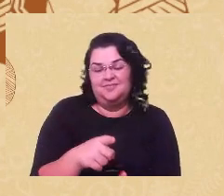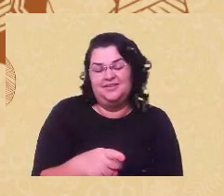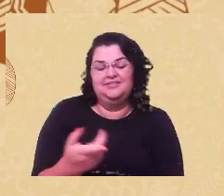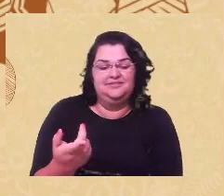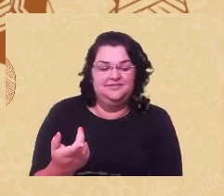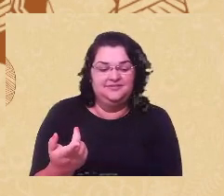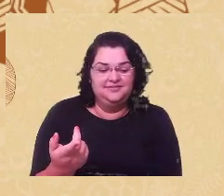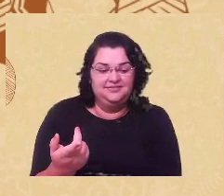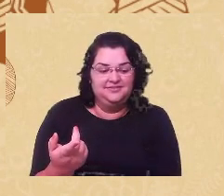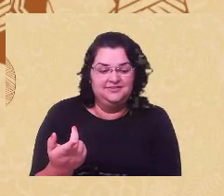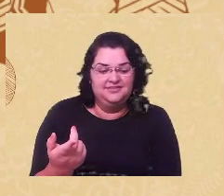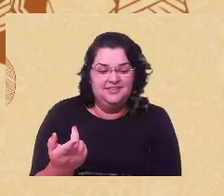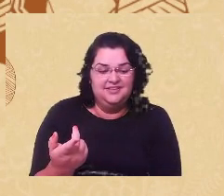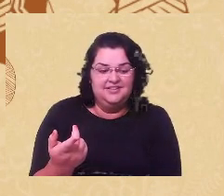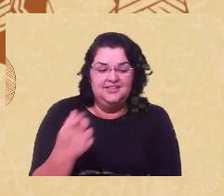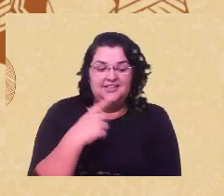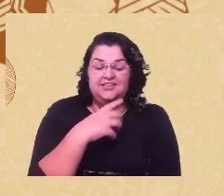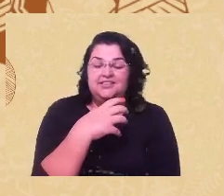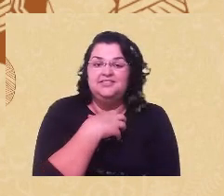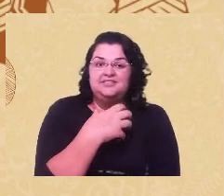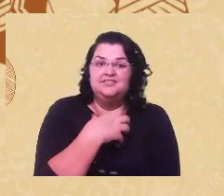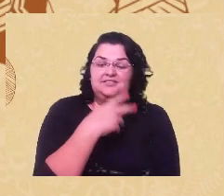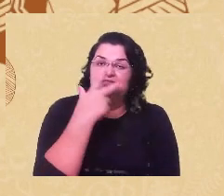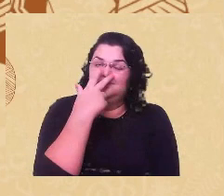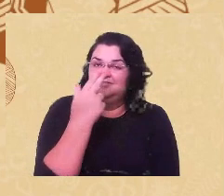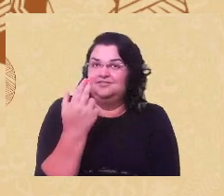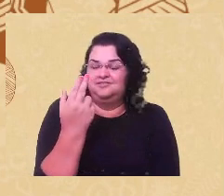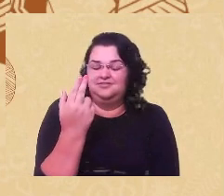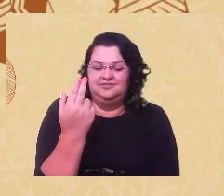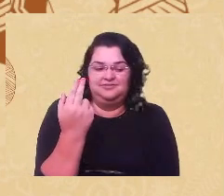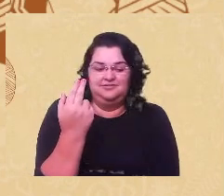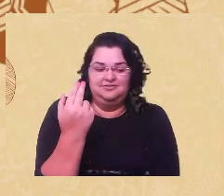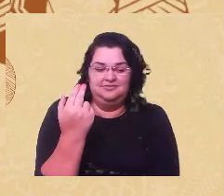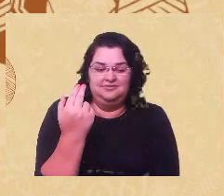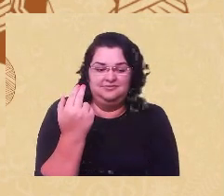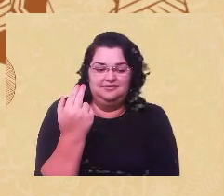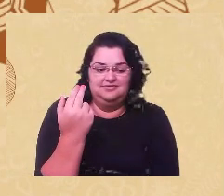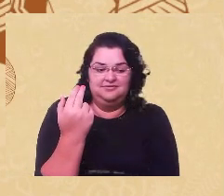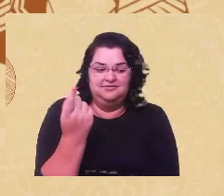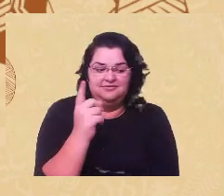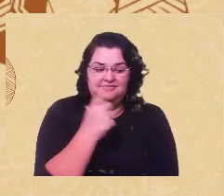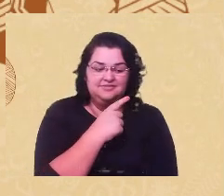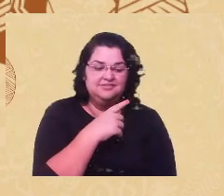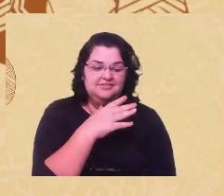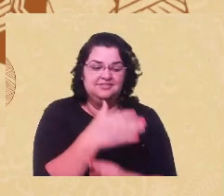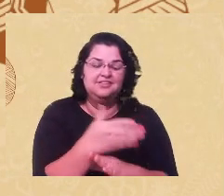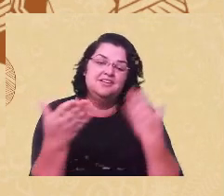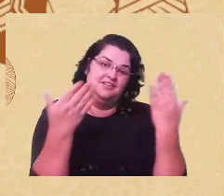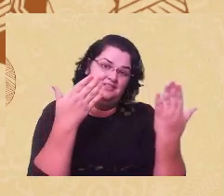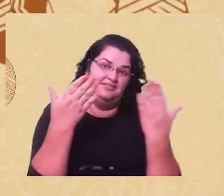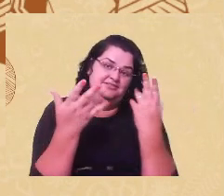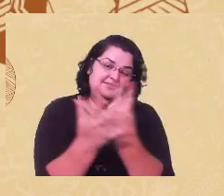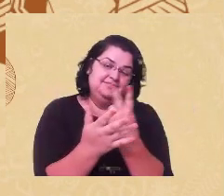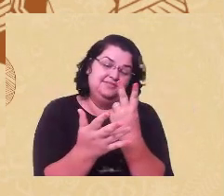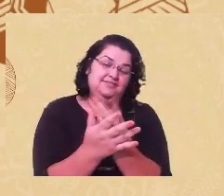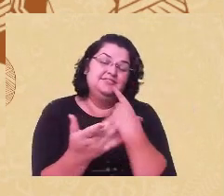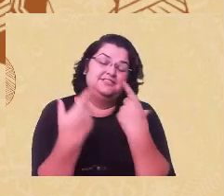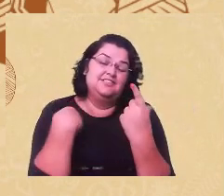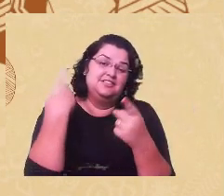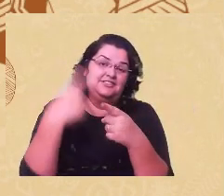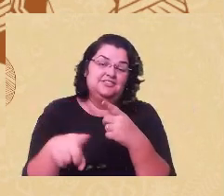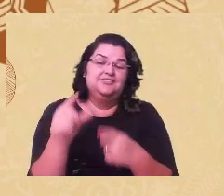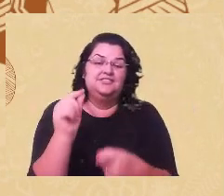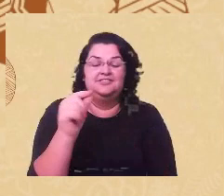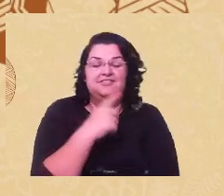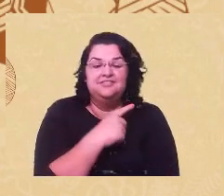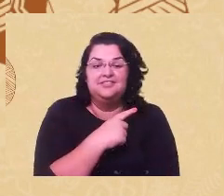eu tenho extremamente bem não vou entrar no mérito da psicanálise e também discordo um pouco quando você pensa mas a